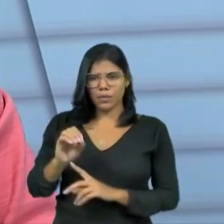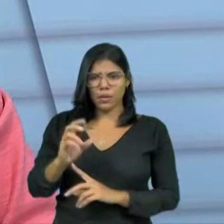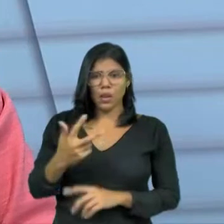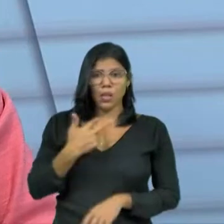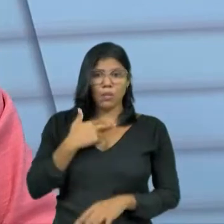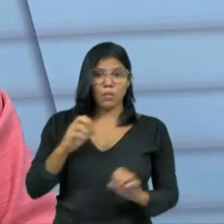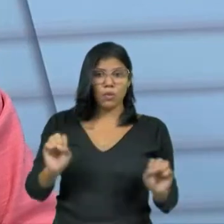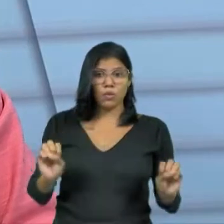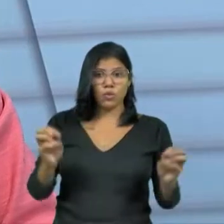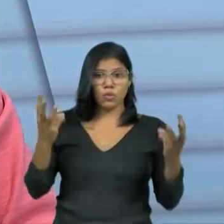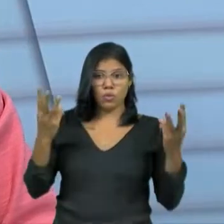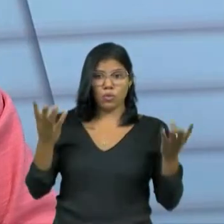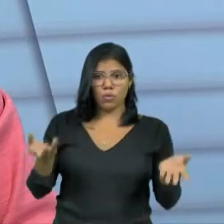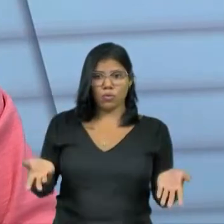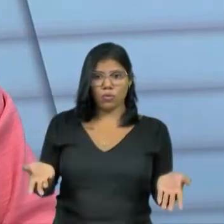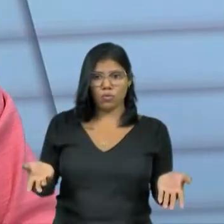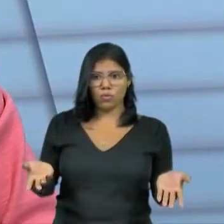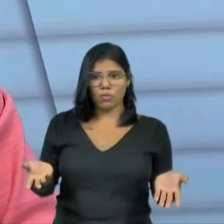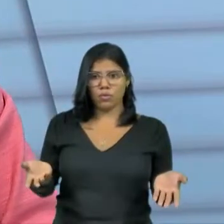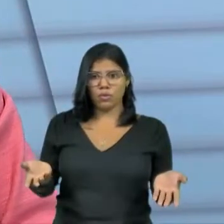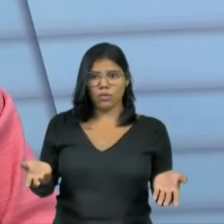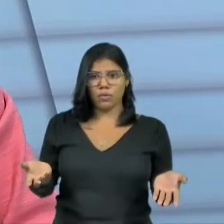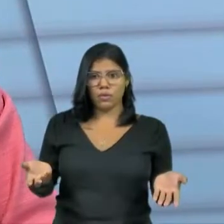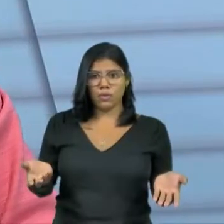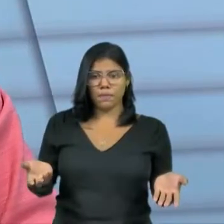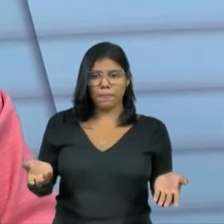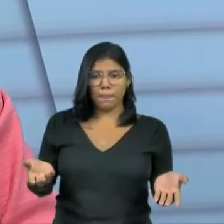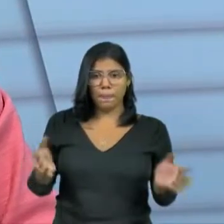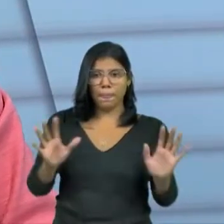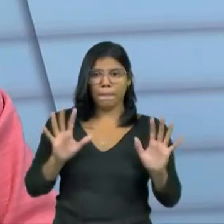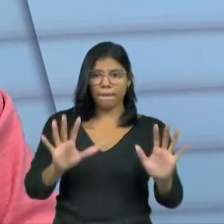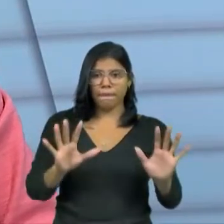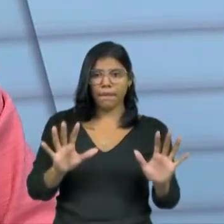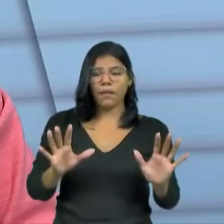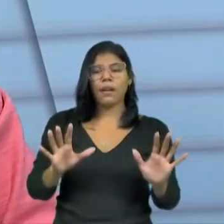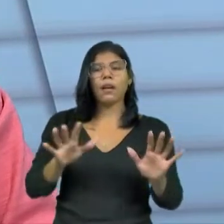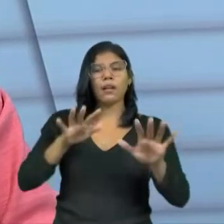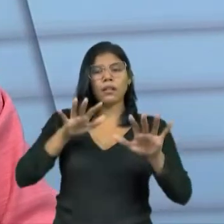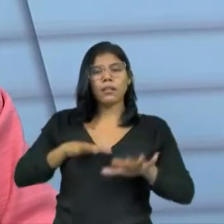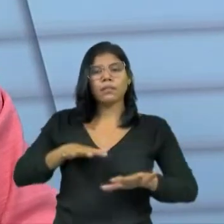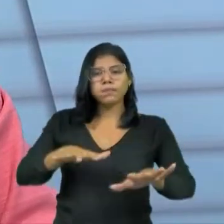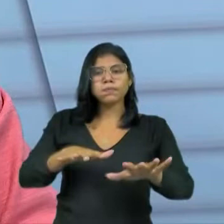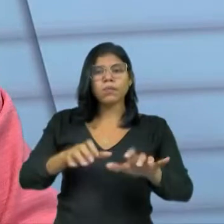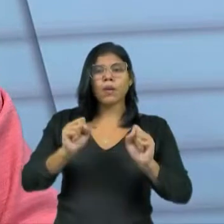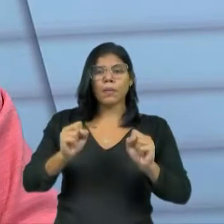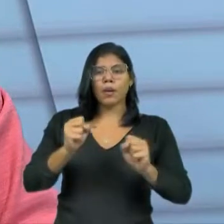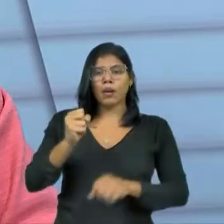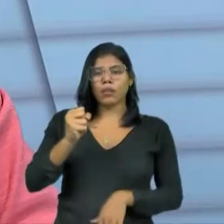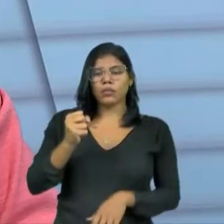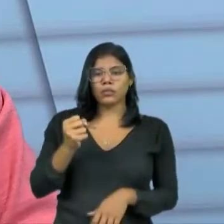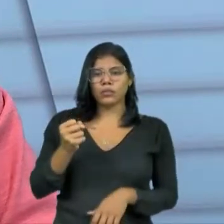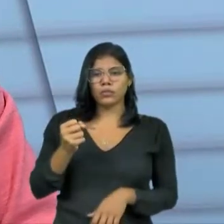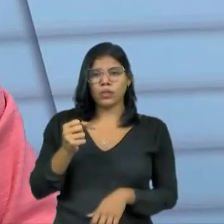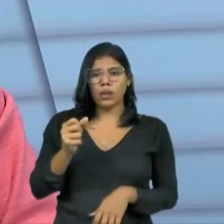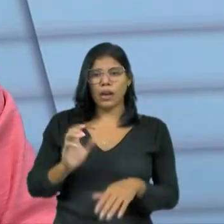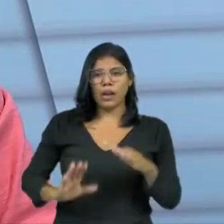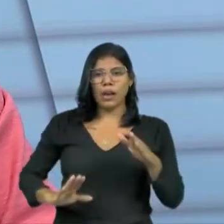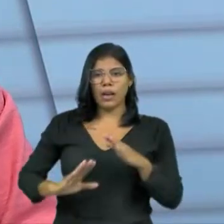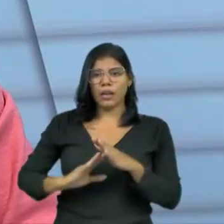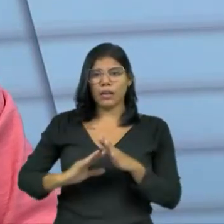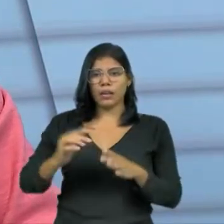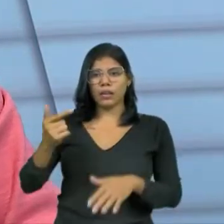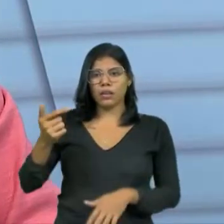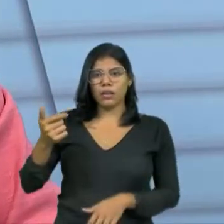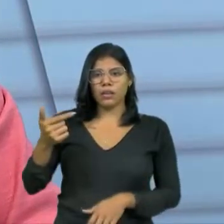né? Não pode haver show, míssio. Show, míssio. Não pode mais. Mas o comício, ele pode acontecer, sim, no horário de até as 24 horas,